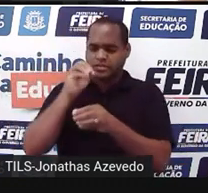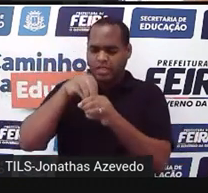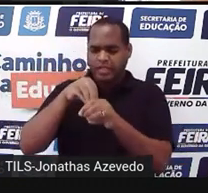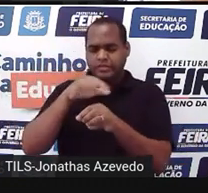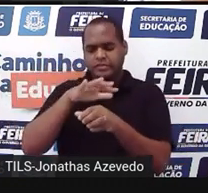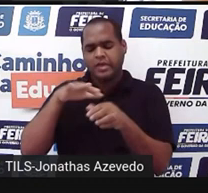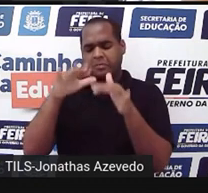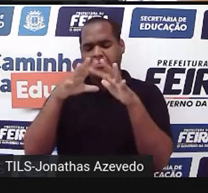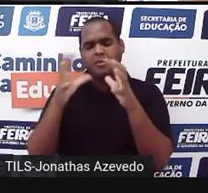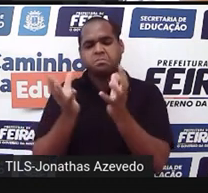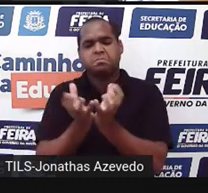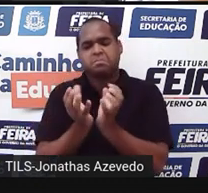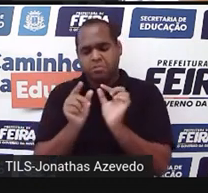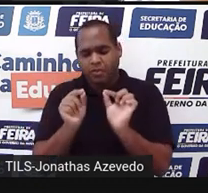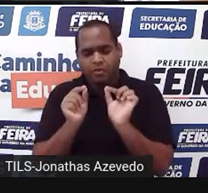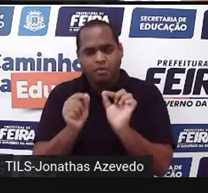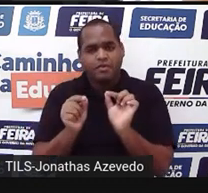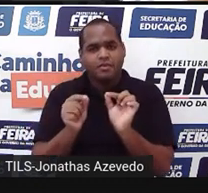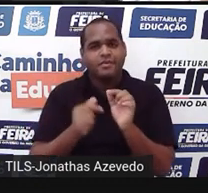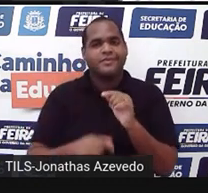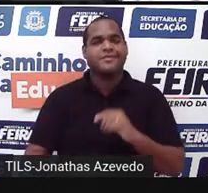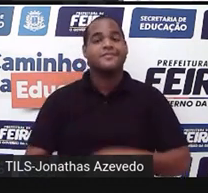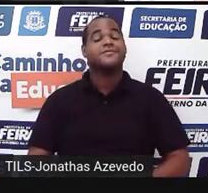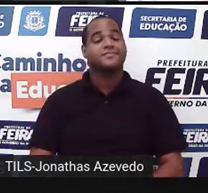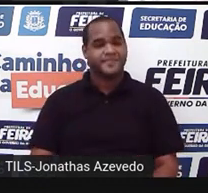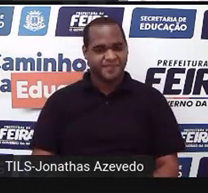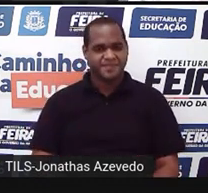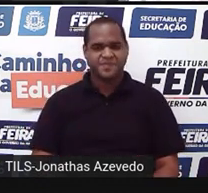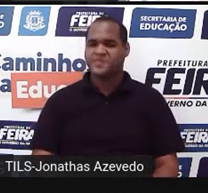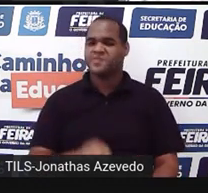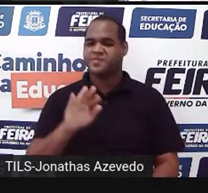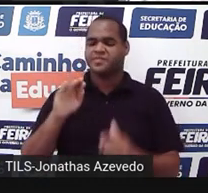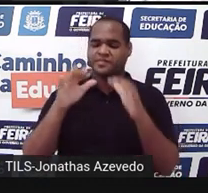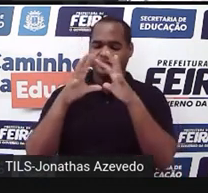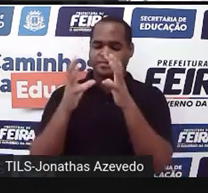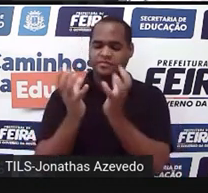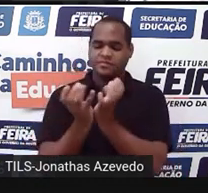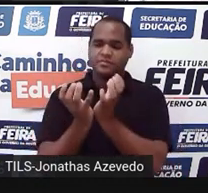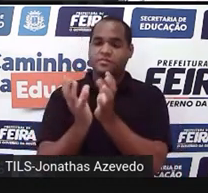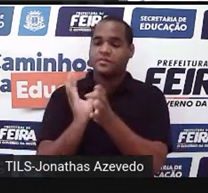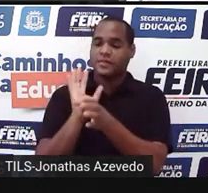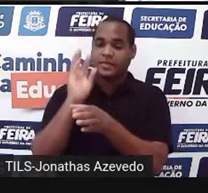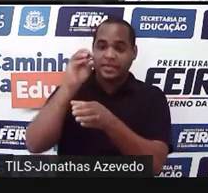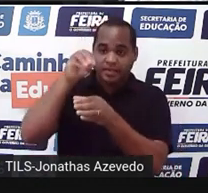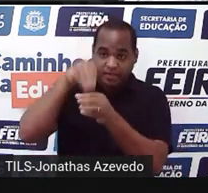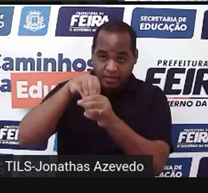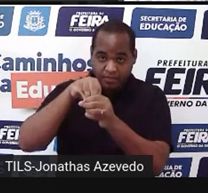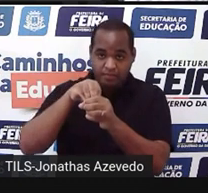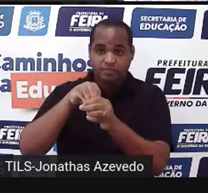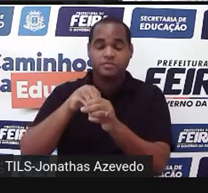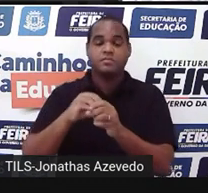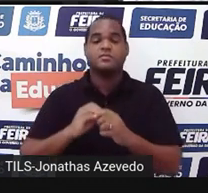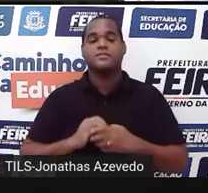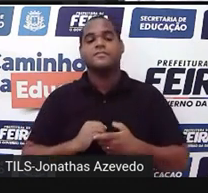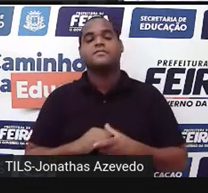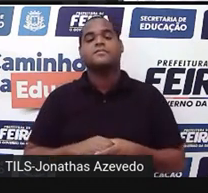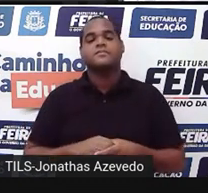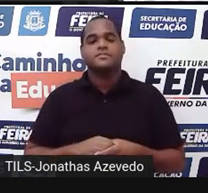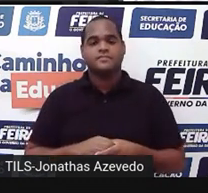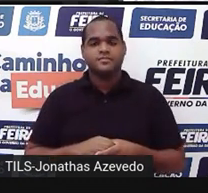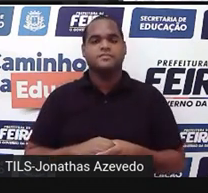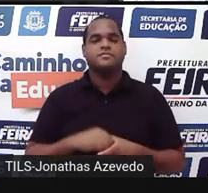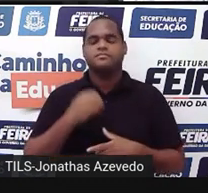uma bola como esta, né? Espaço interno significa o espaço de dentro. Então,